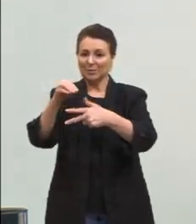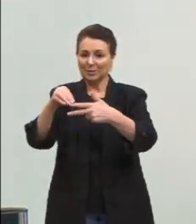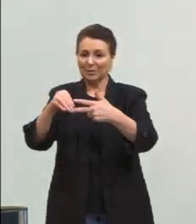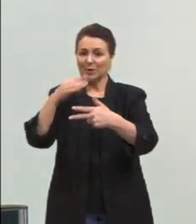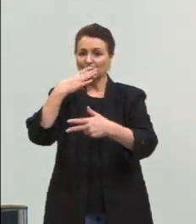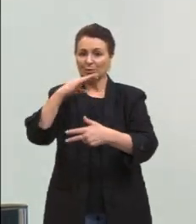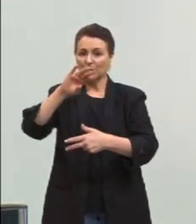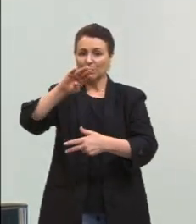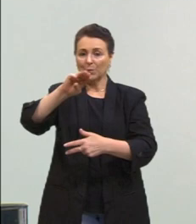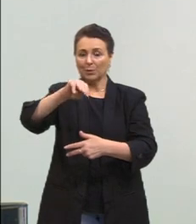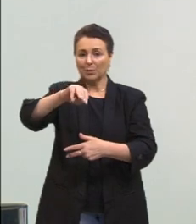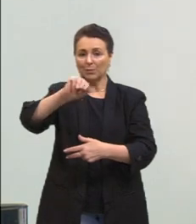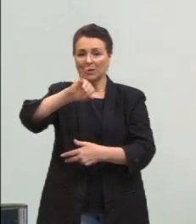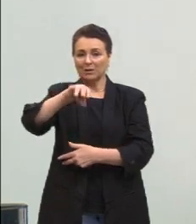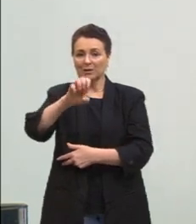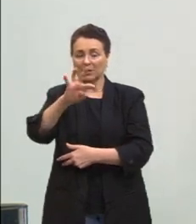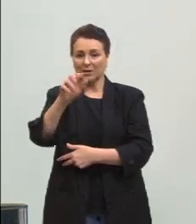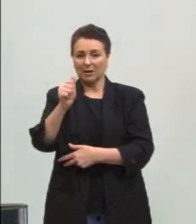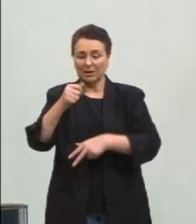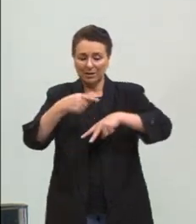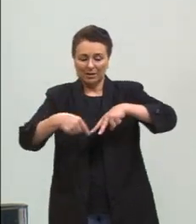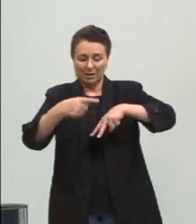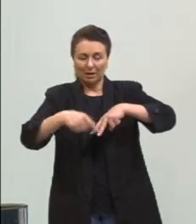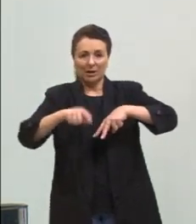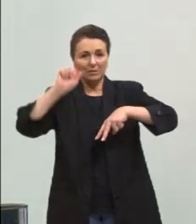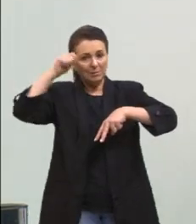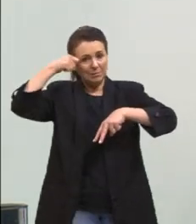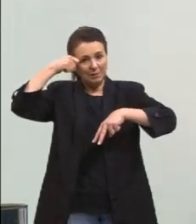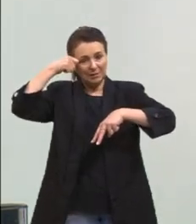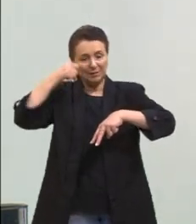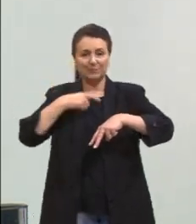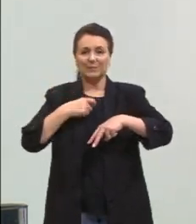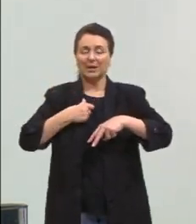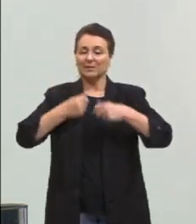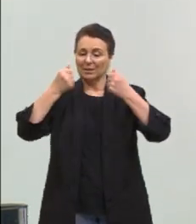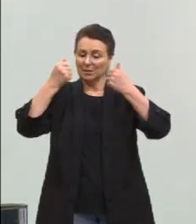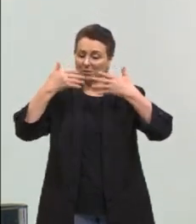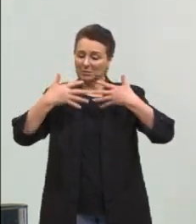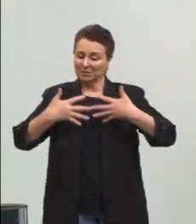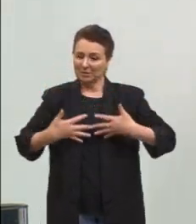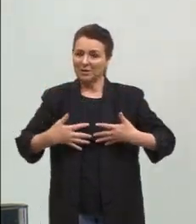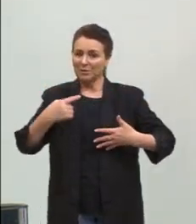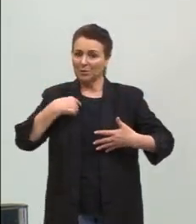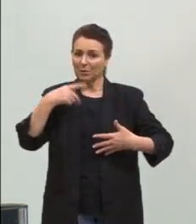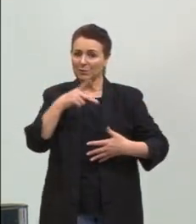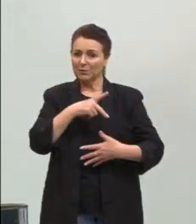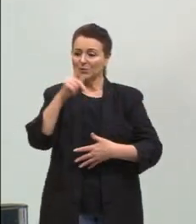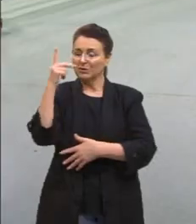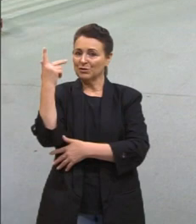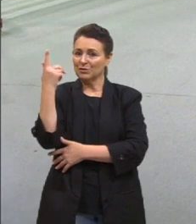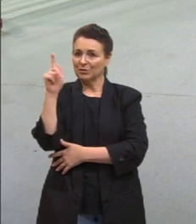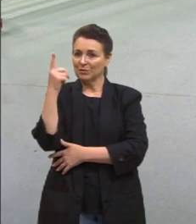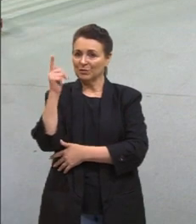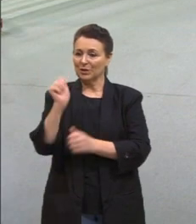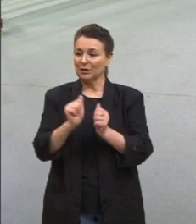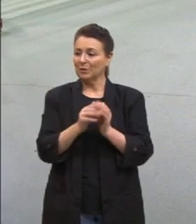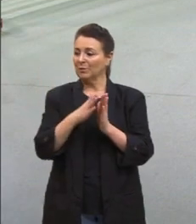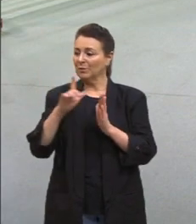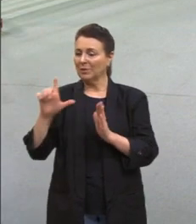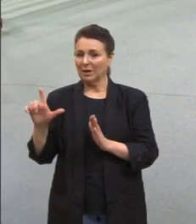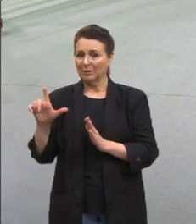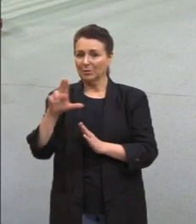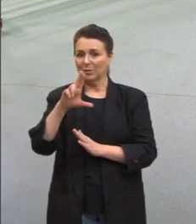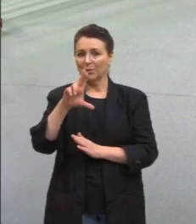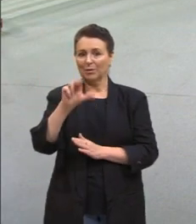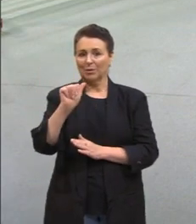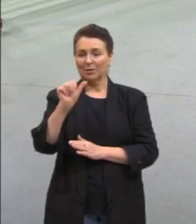curso e uma calça preta, certo? Esse então que eu descrevi sou eu, o professor Douglas de Geografia. E ao meu lado está o professor Lucas de